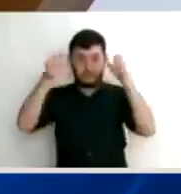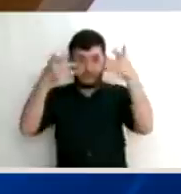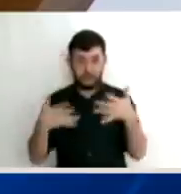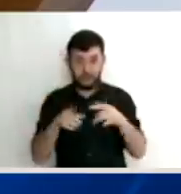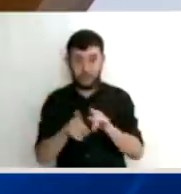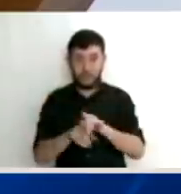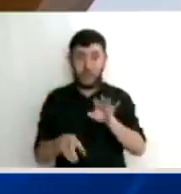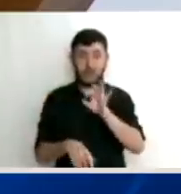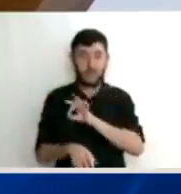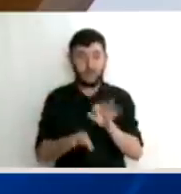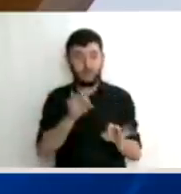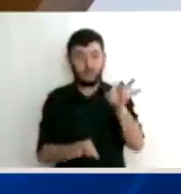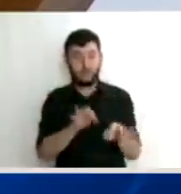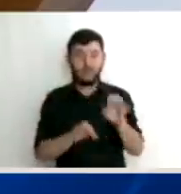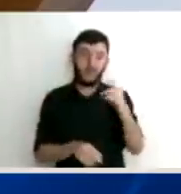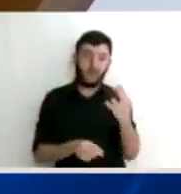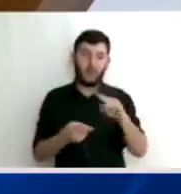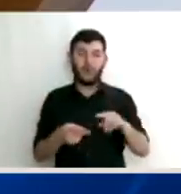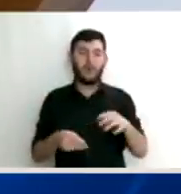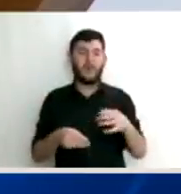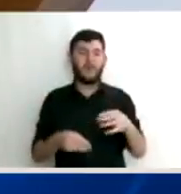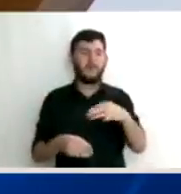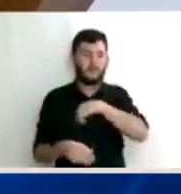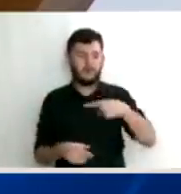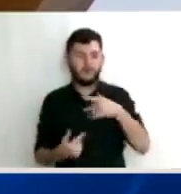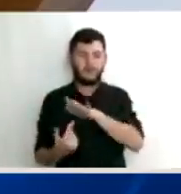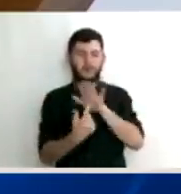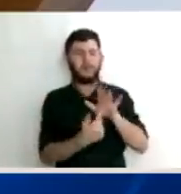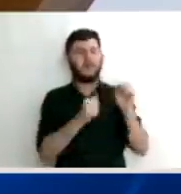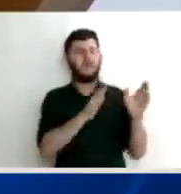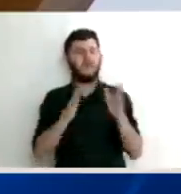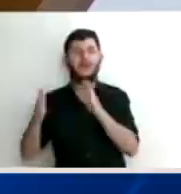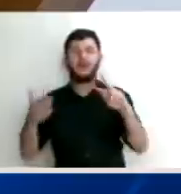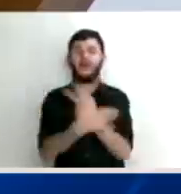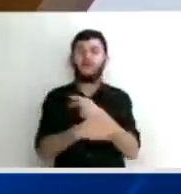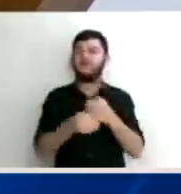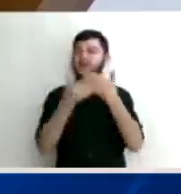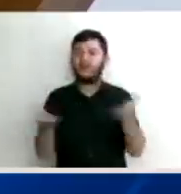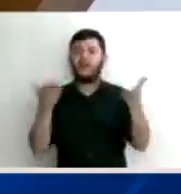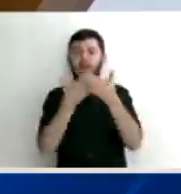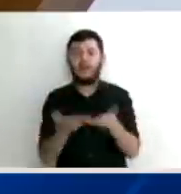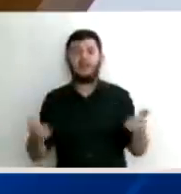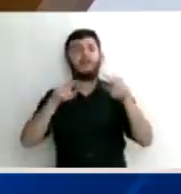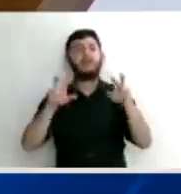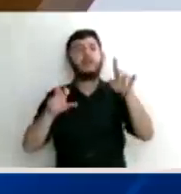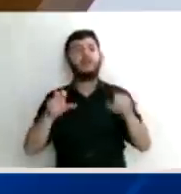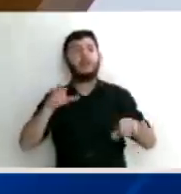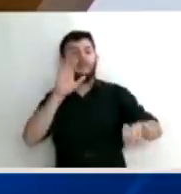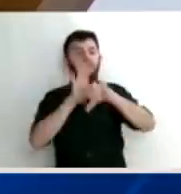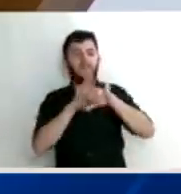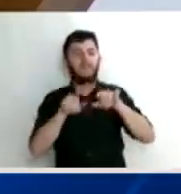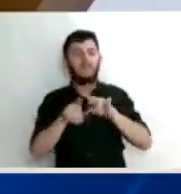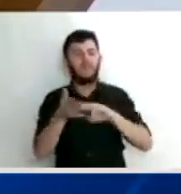seria, de acordo com a sua decisão, a de Brasília. Eu não concordo com esse posicionamento em